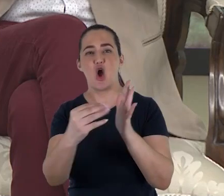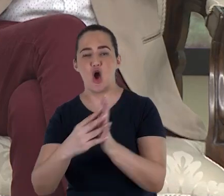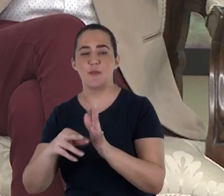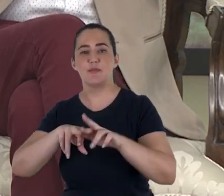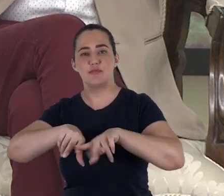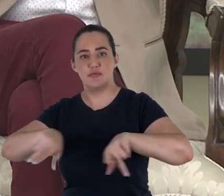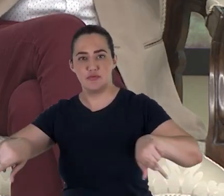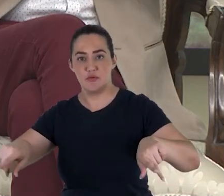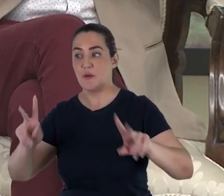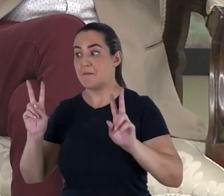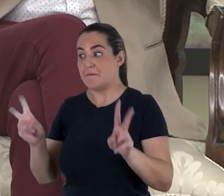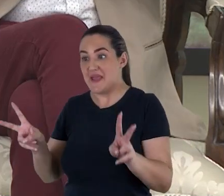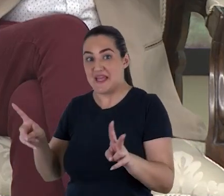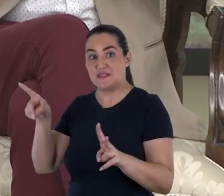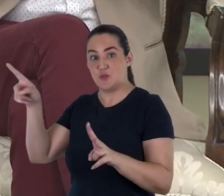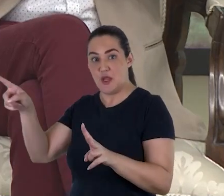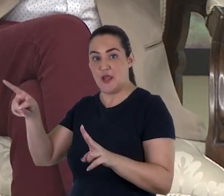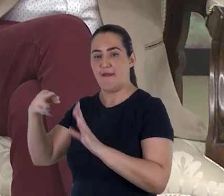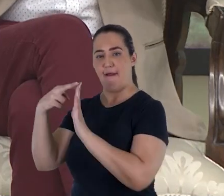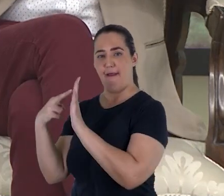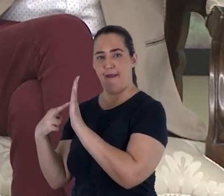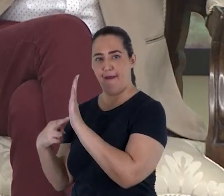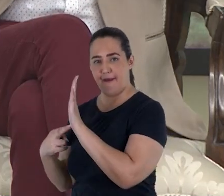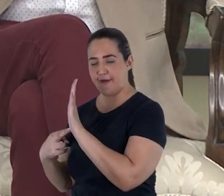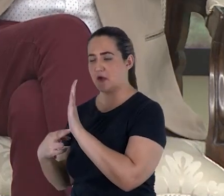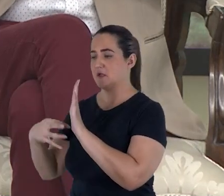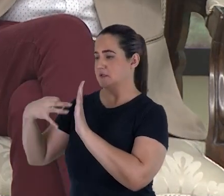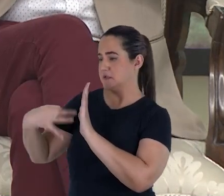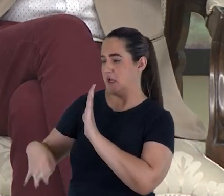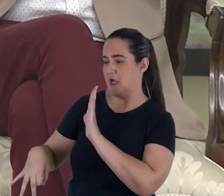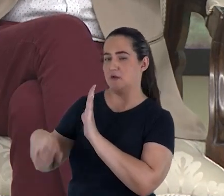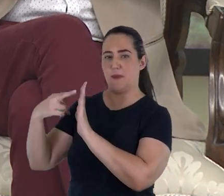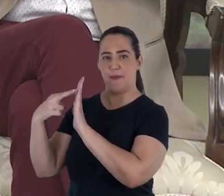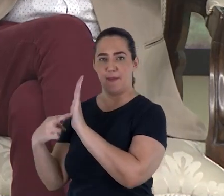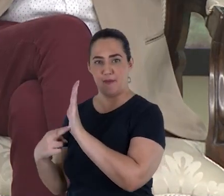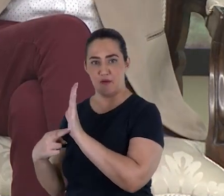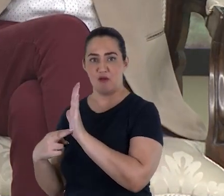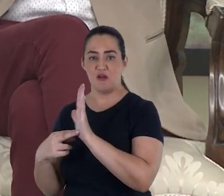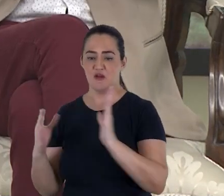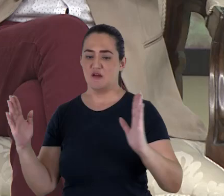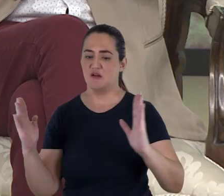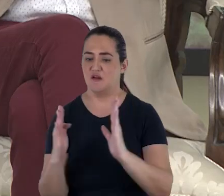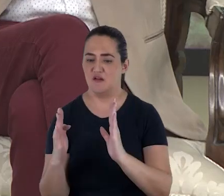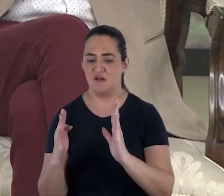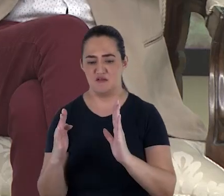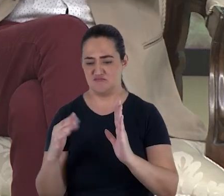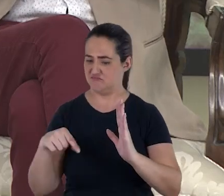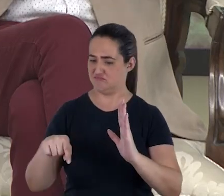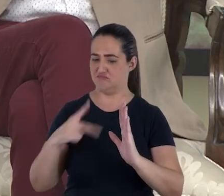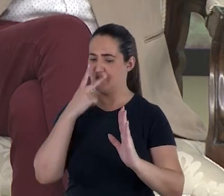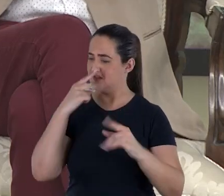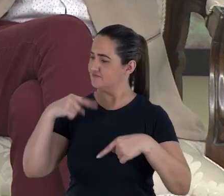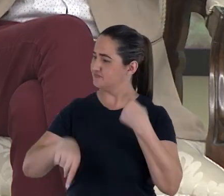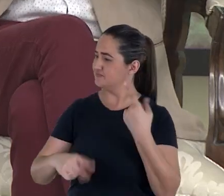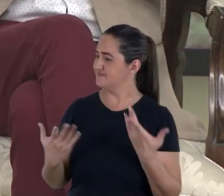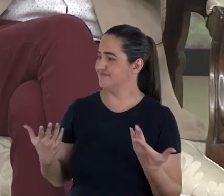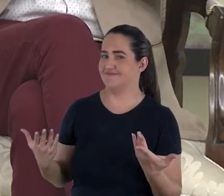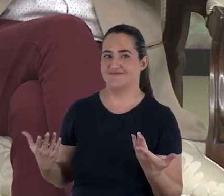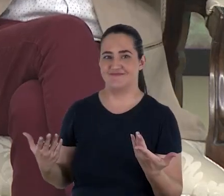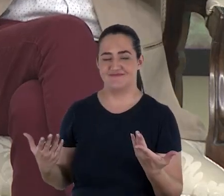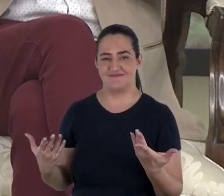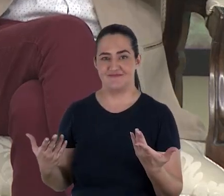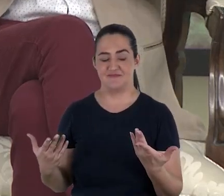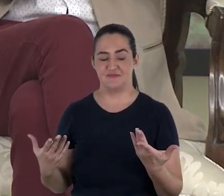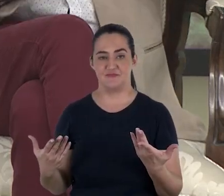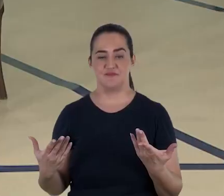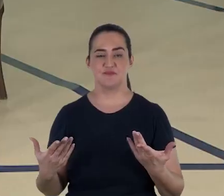critérios que eles usam para dar um histórico textual do livro não fecha com a data dessa cópia de